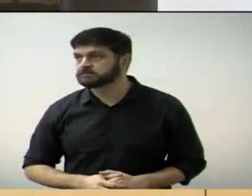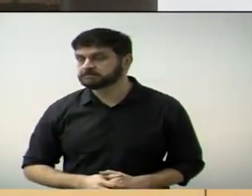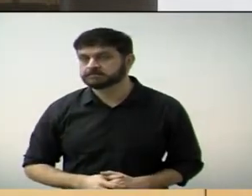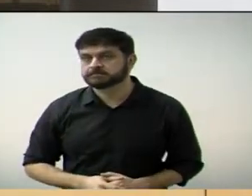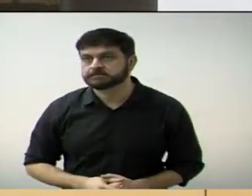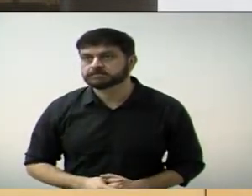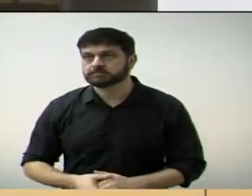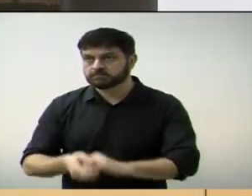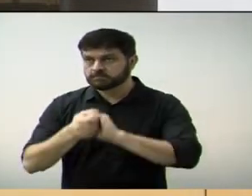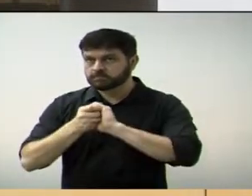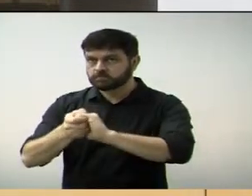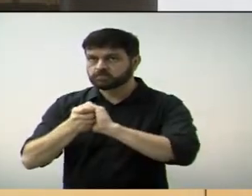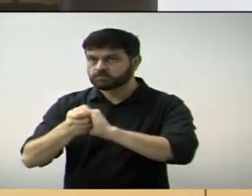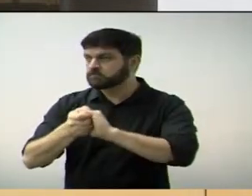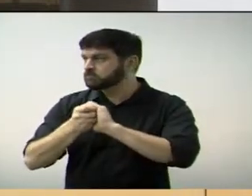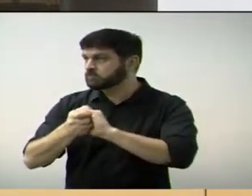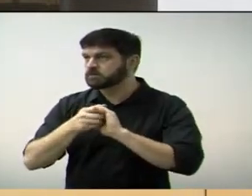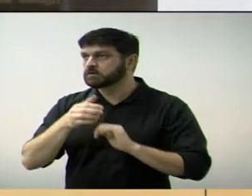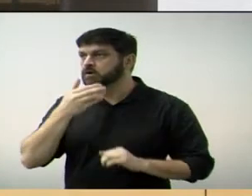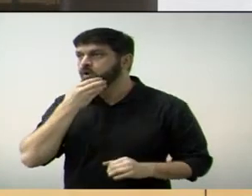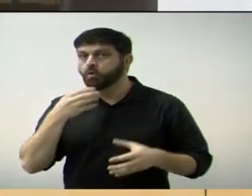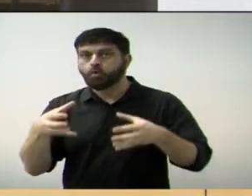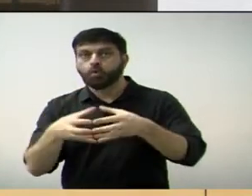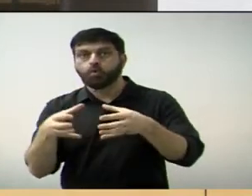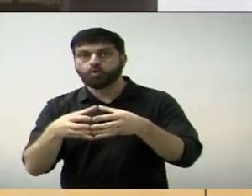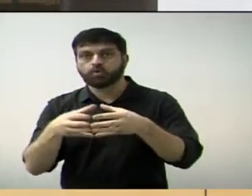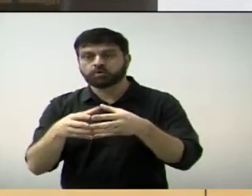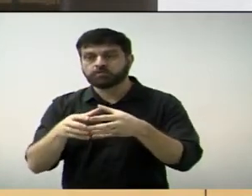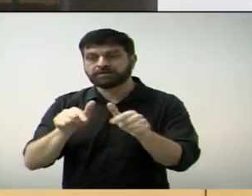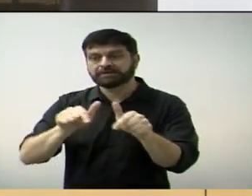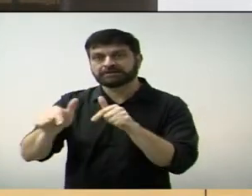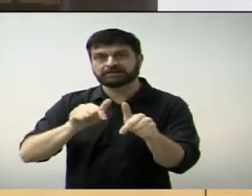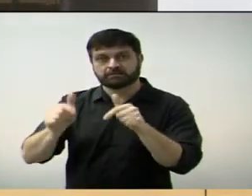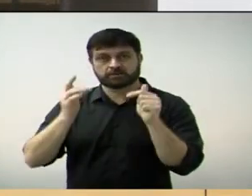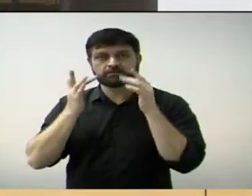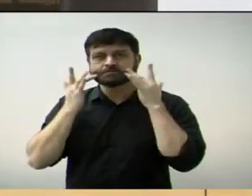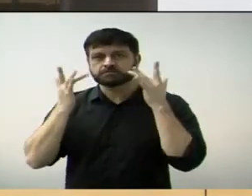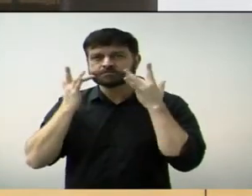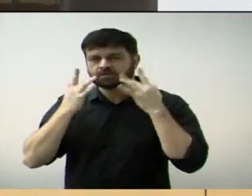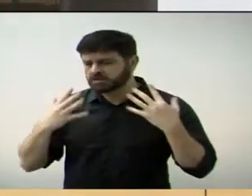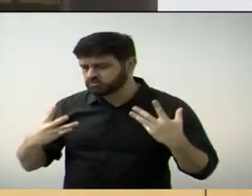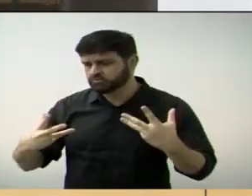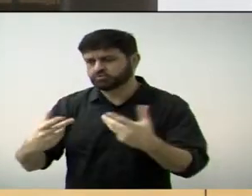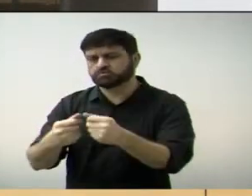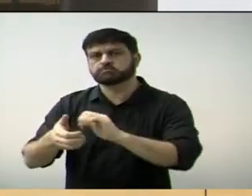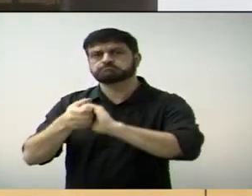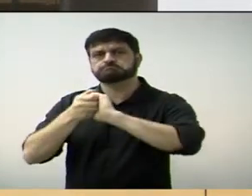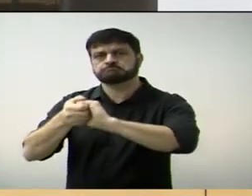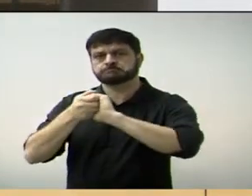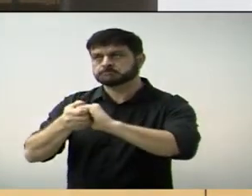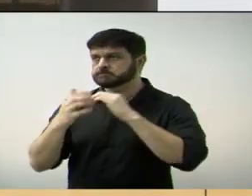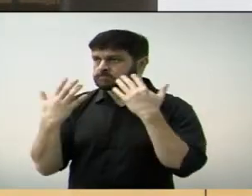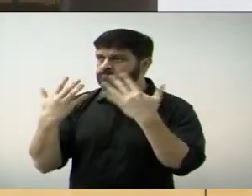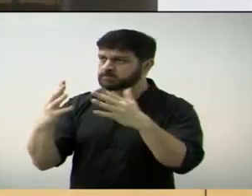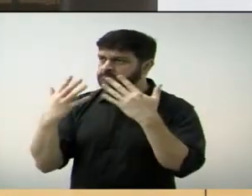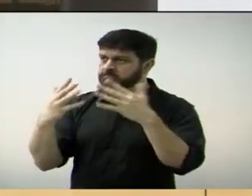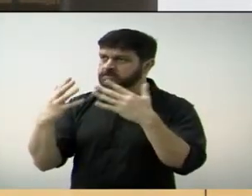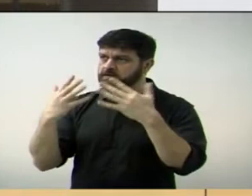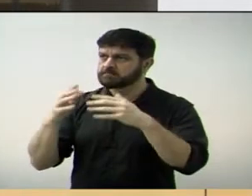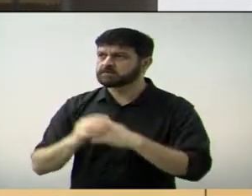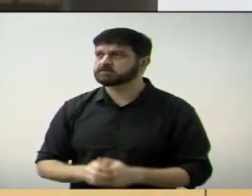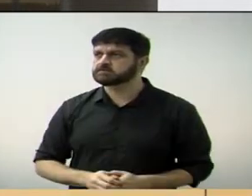e parabenizar ao Douglas, à Zilda e a todo o elenco. Parabéns. Vocês fizeram,